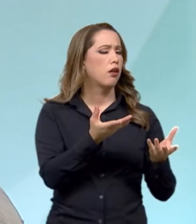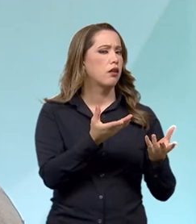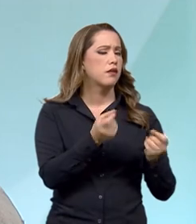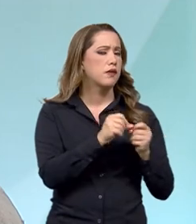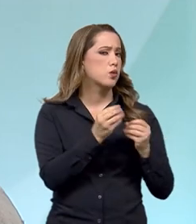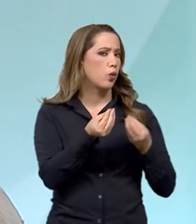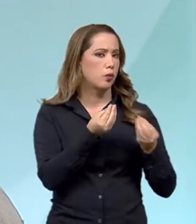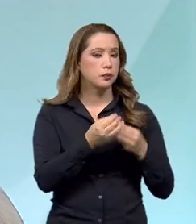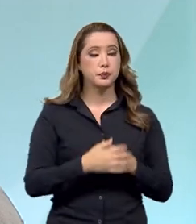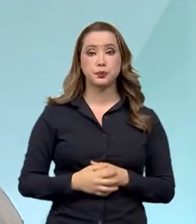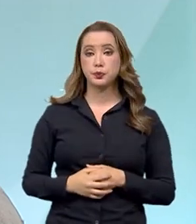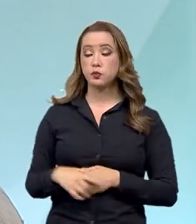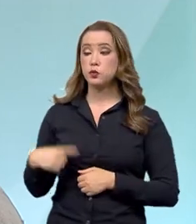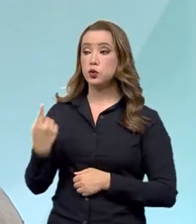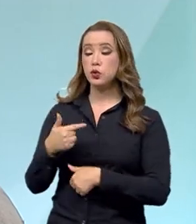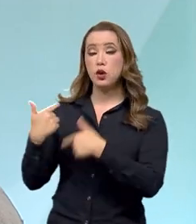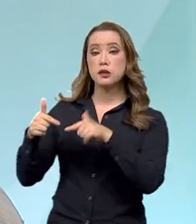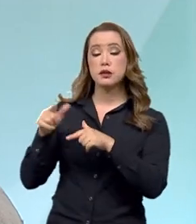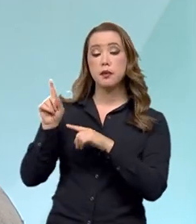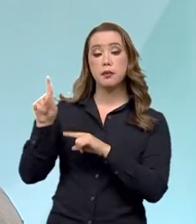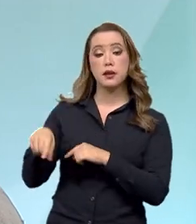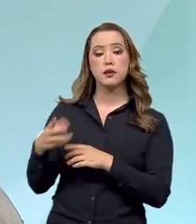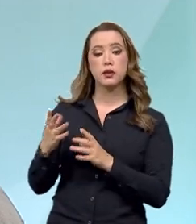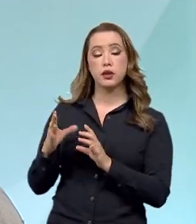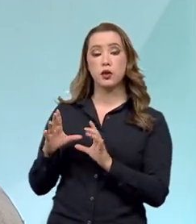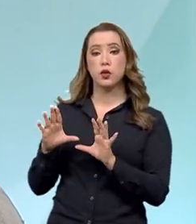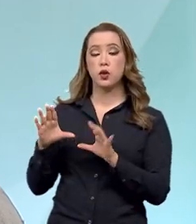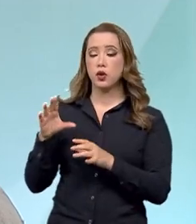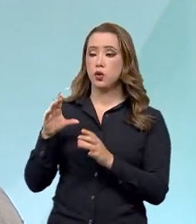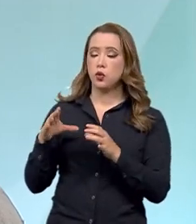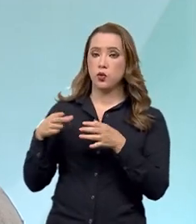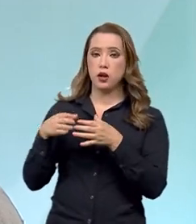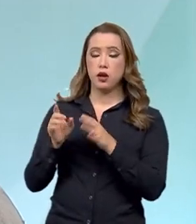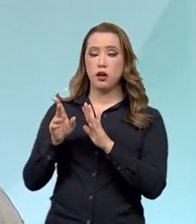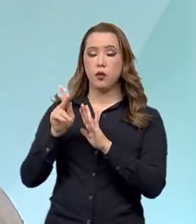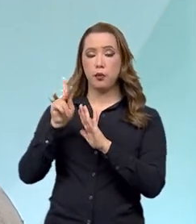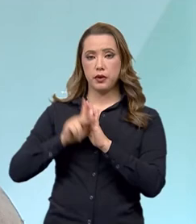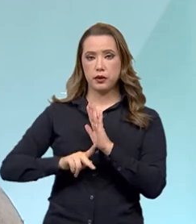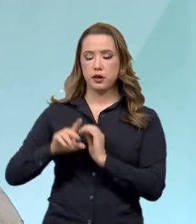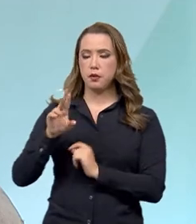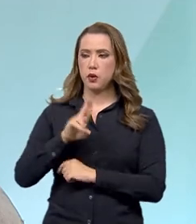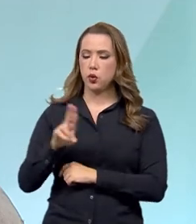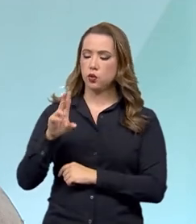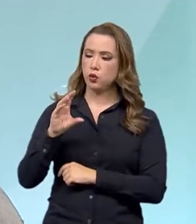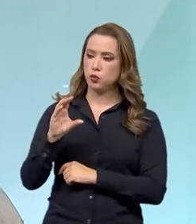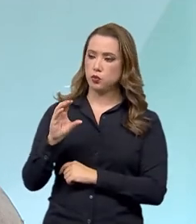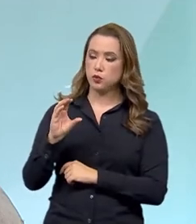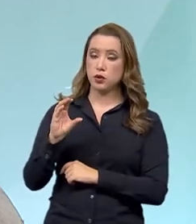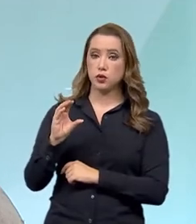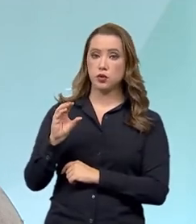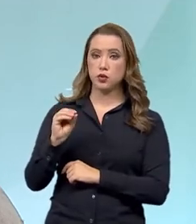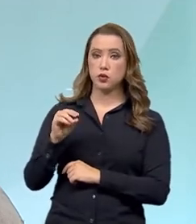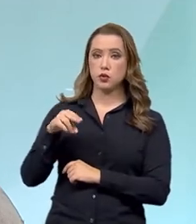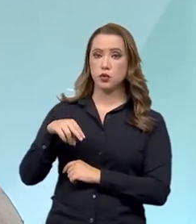Uma das ações que nós temos é justamente o Consolida. O Consolida busca exatamente o que a gente falou, a simplificação das